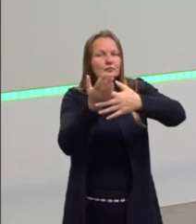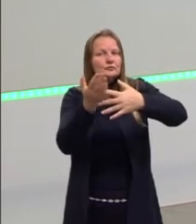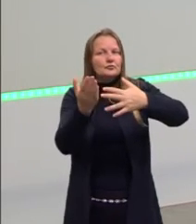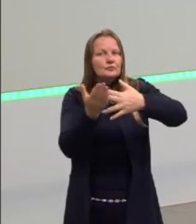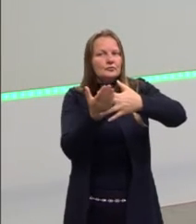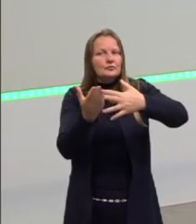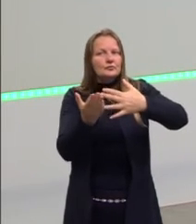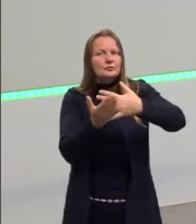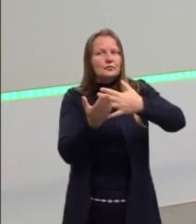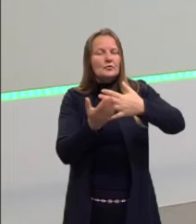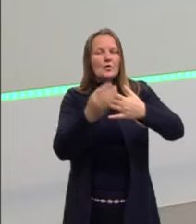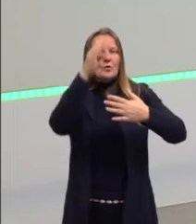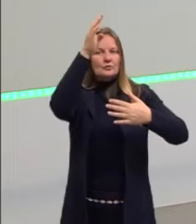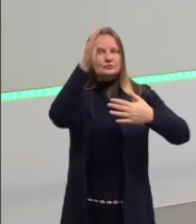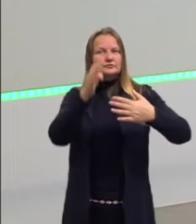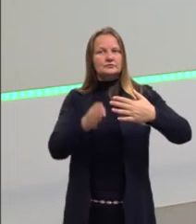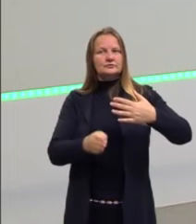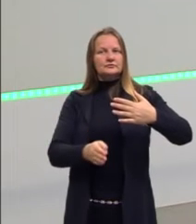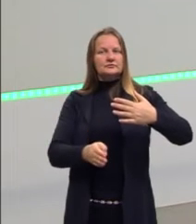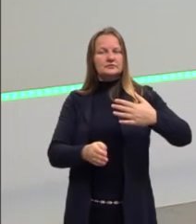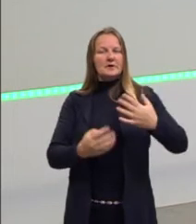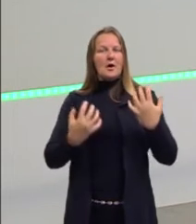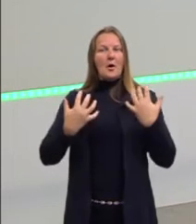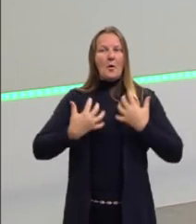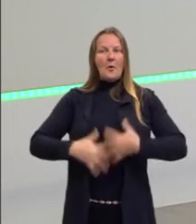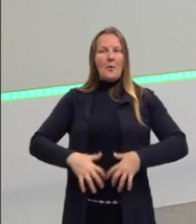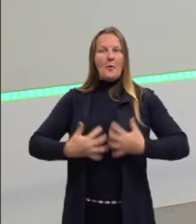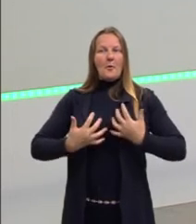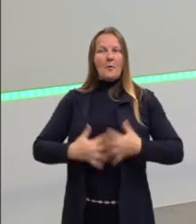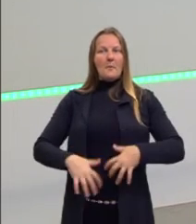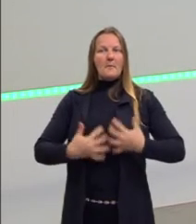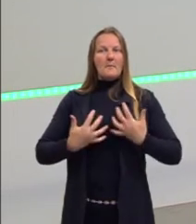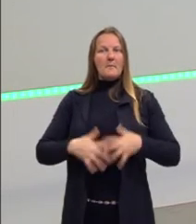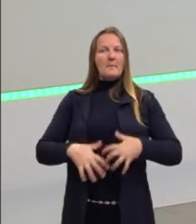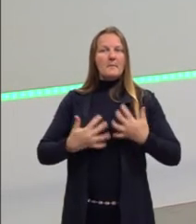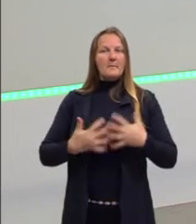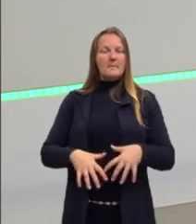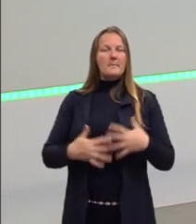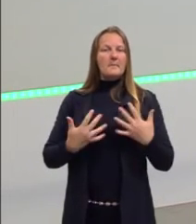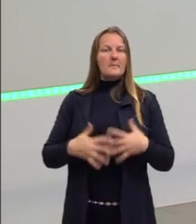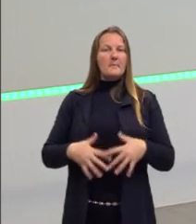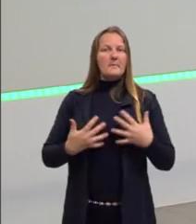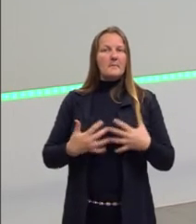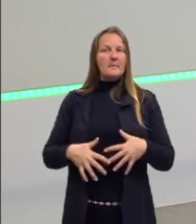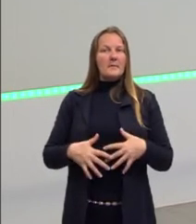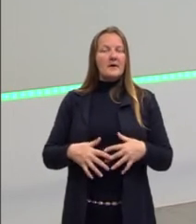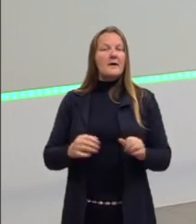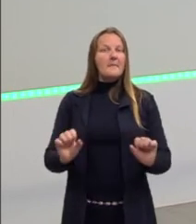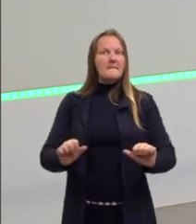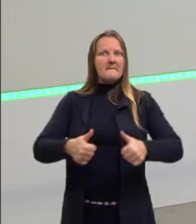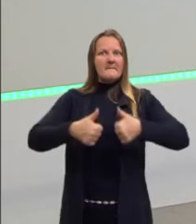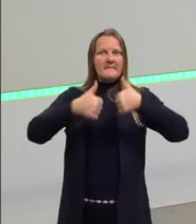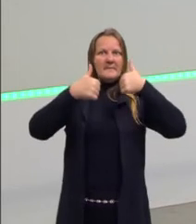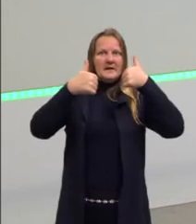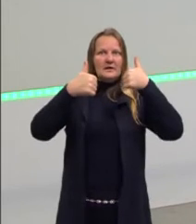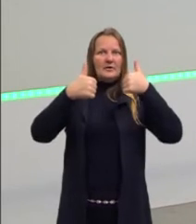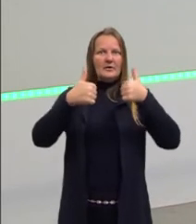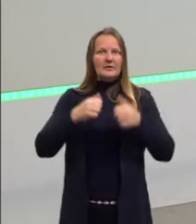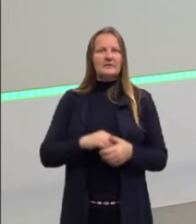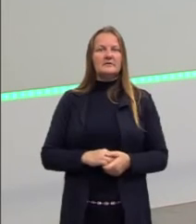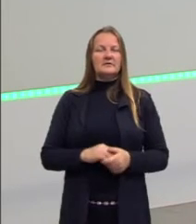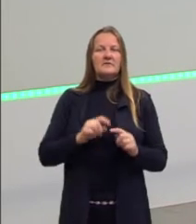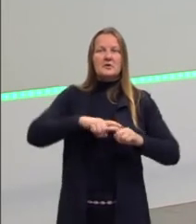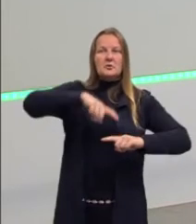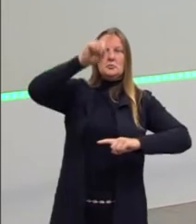Isso vai ajudar, então, o metabolismo do teu organismo a estar funcionando direitinho ao longo do dia, sem muitos picos,